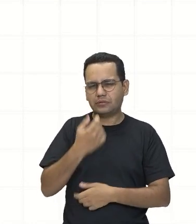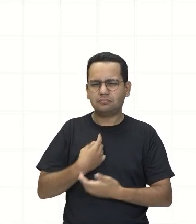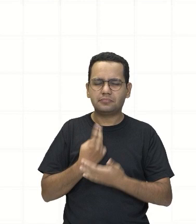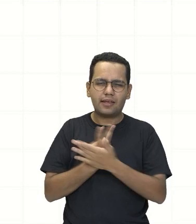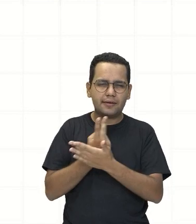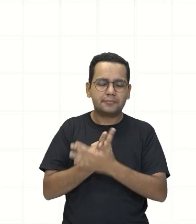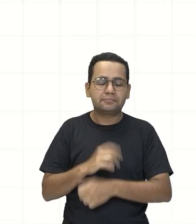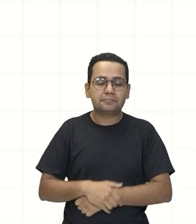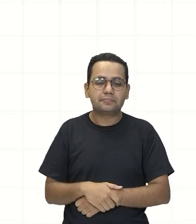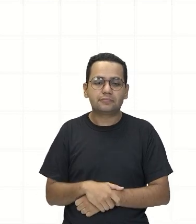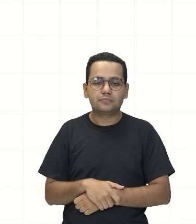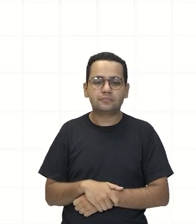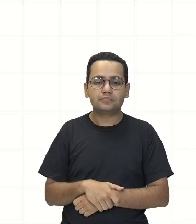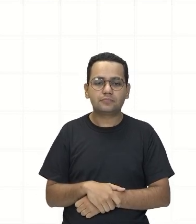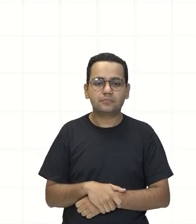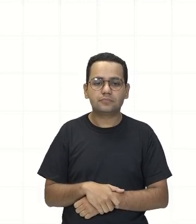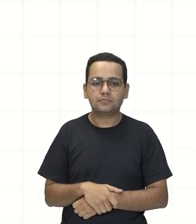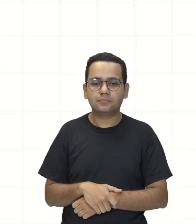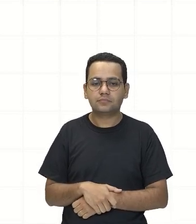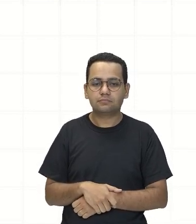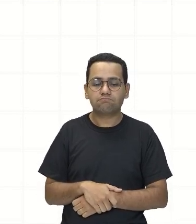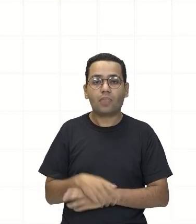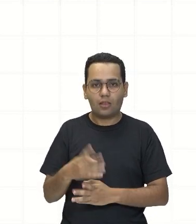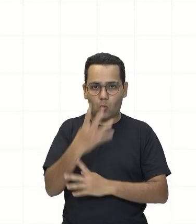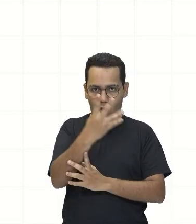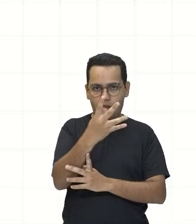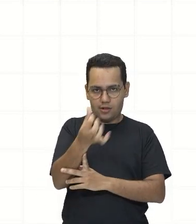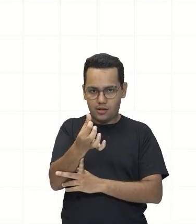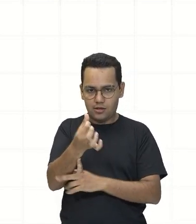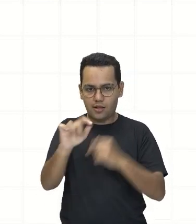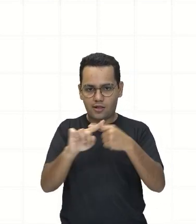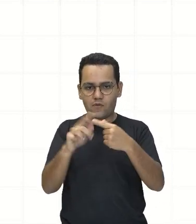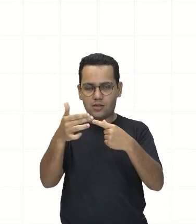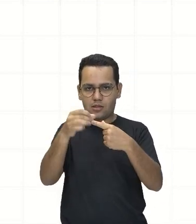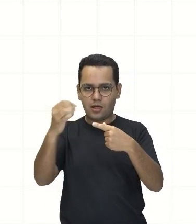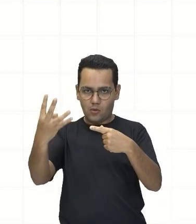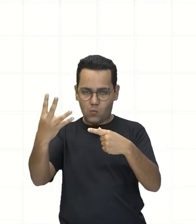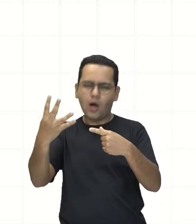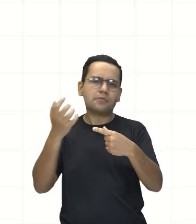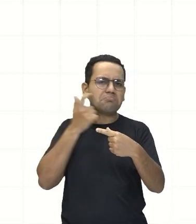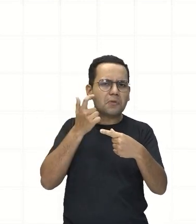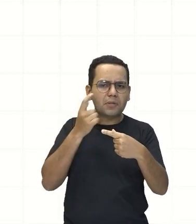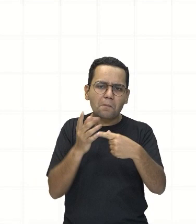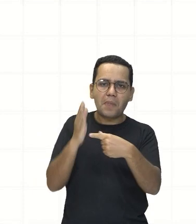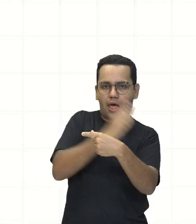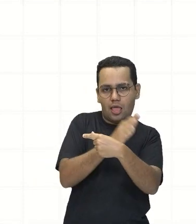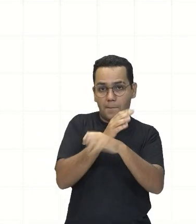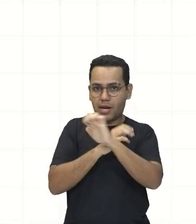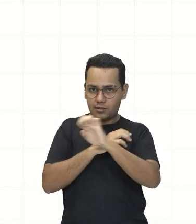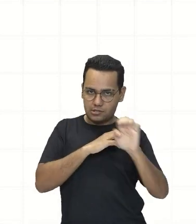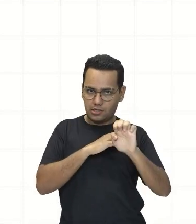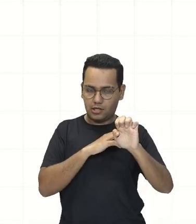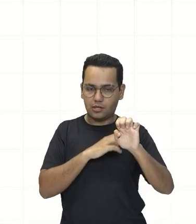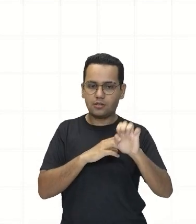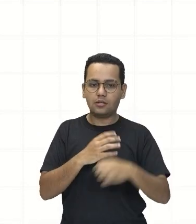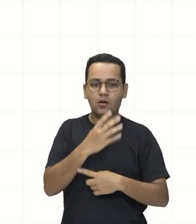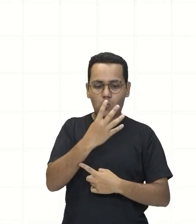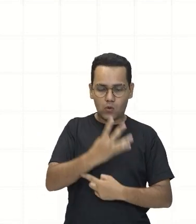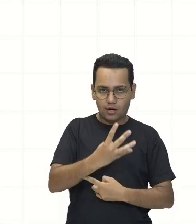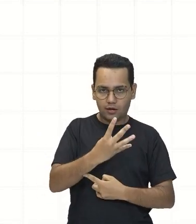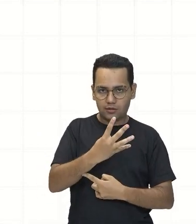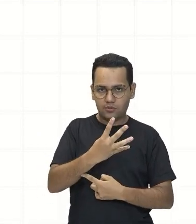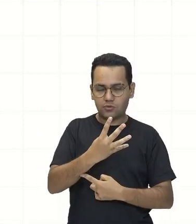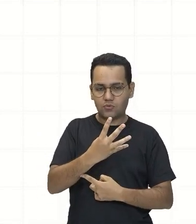A vírgula está aqui Passando o 6 Porque é o número inteiro Passando ela para cá Ficou 4